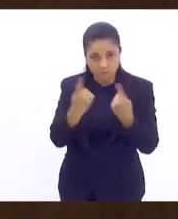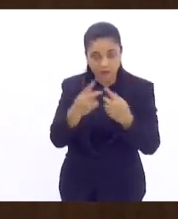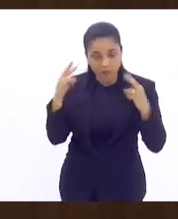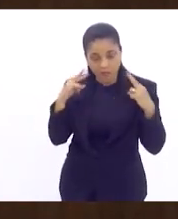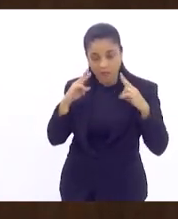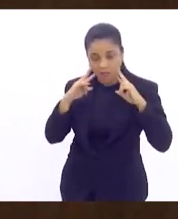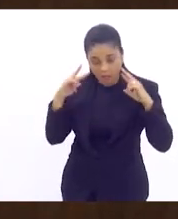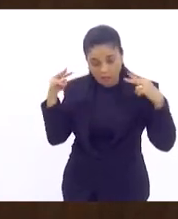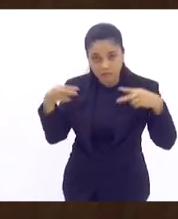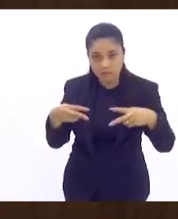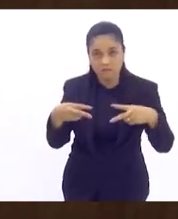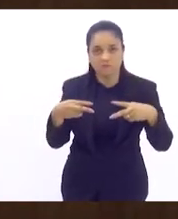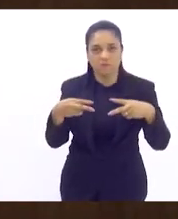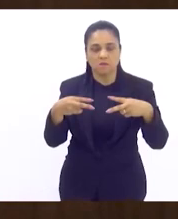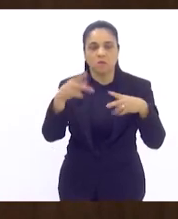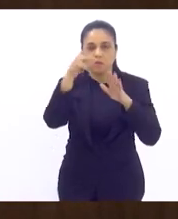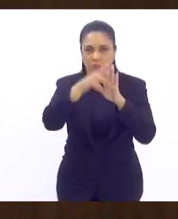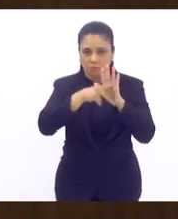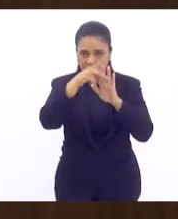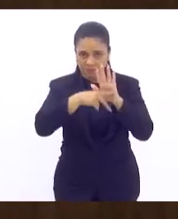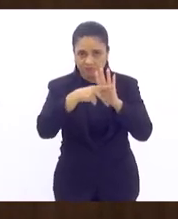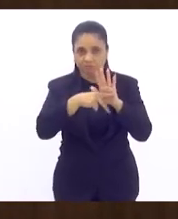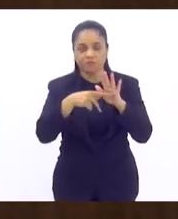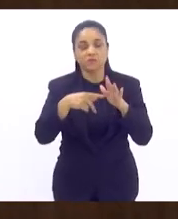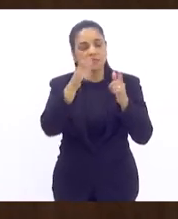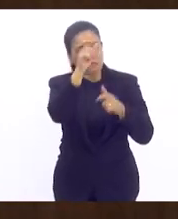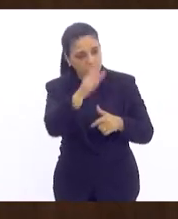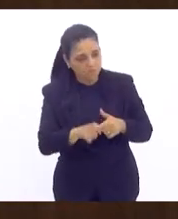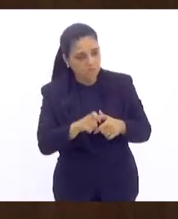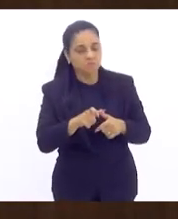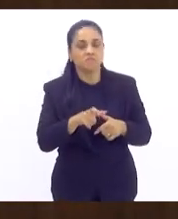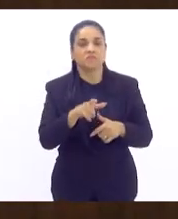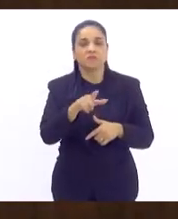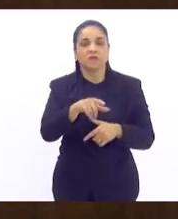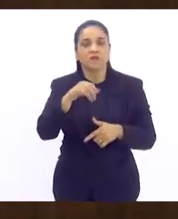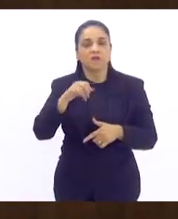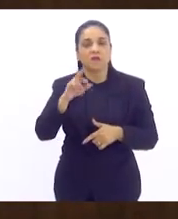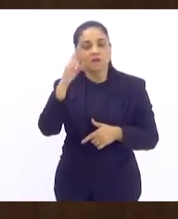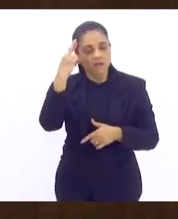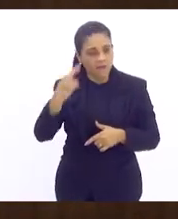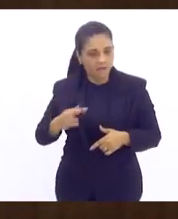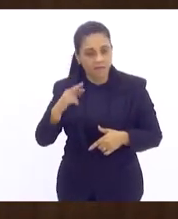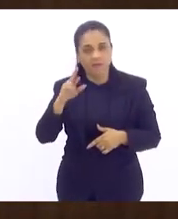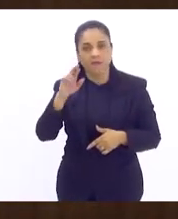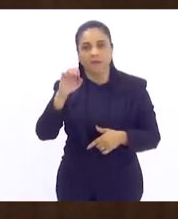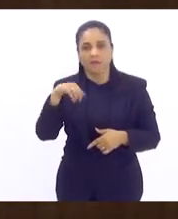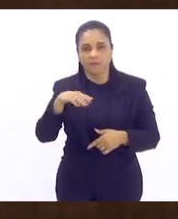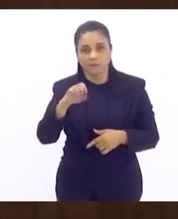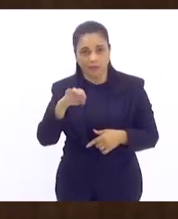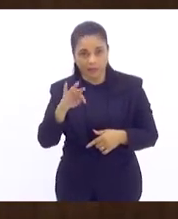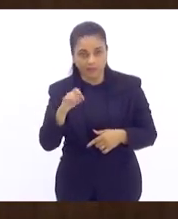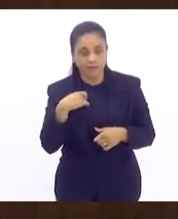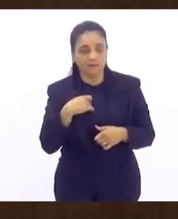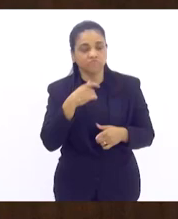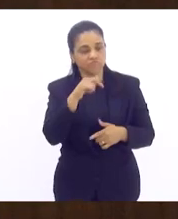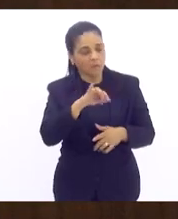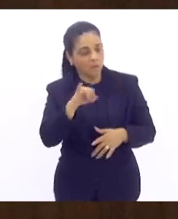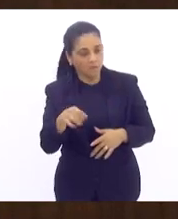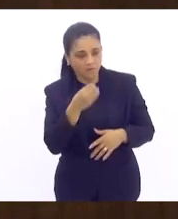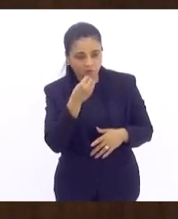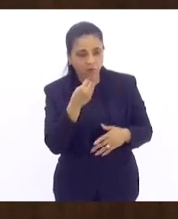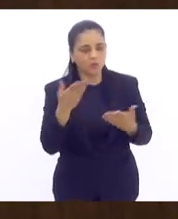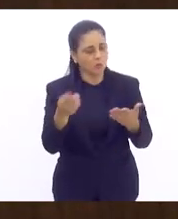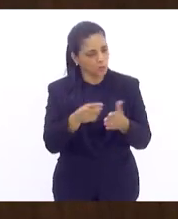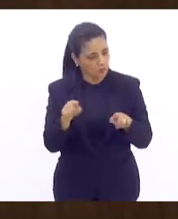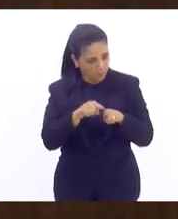Renata, aproveitando a sua presença como autora, dizer que recentemente estive com a secretária de Educação, o